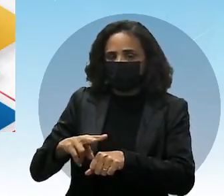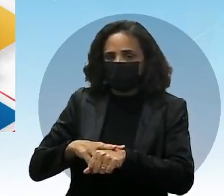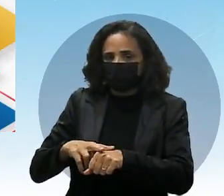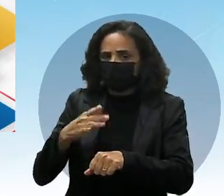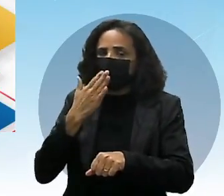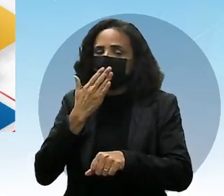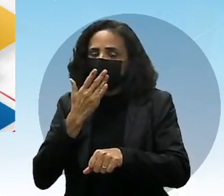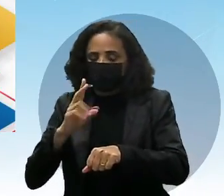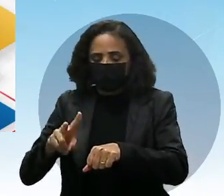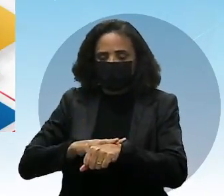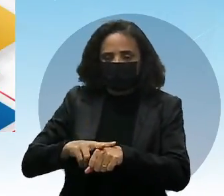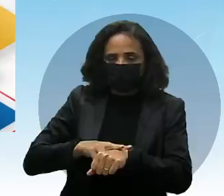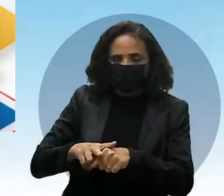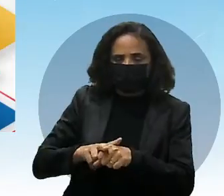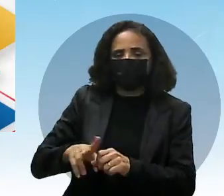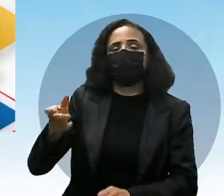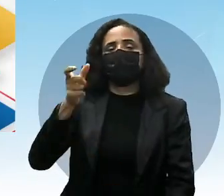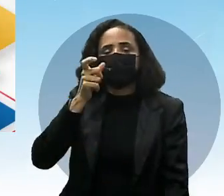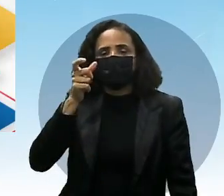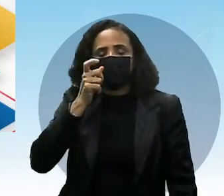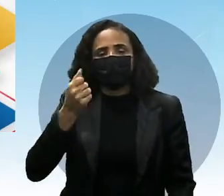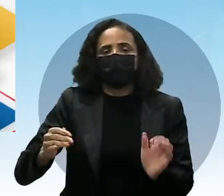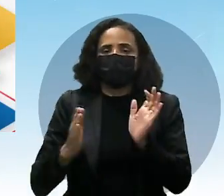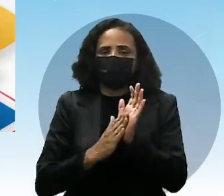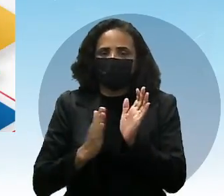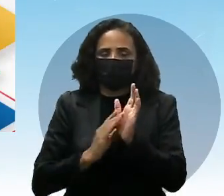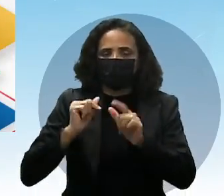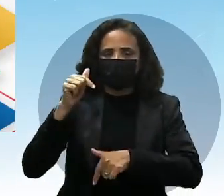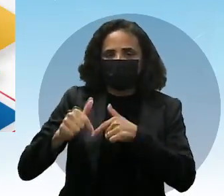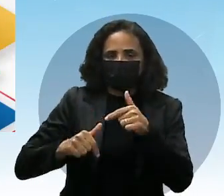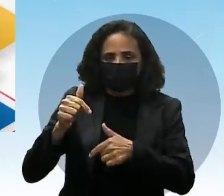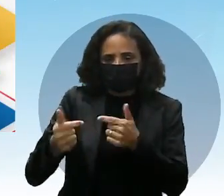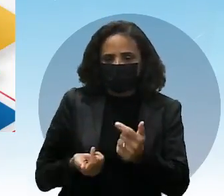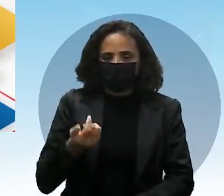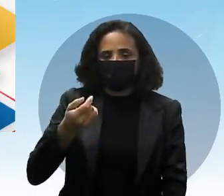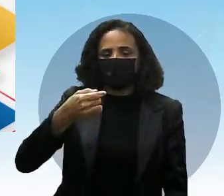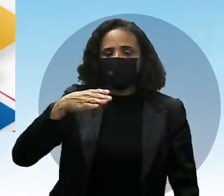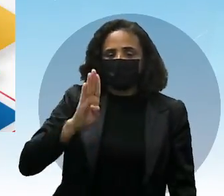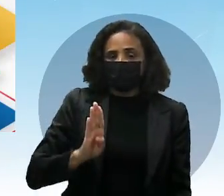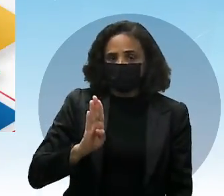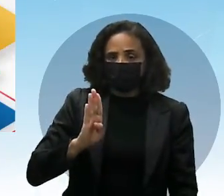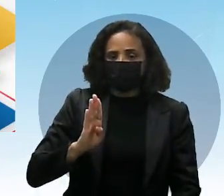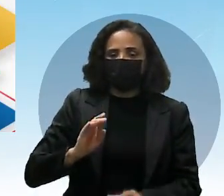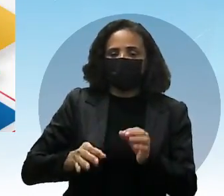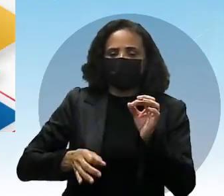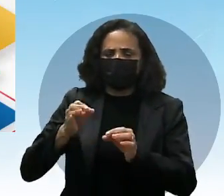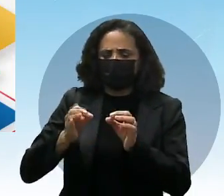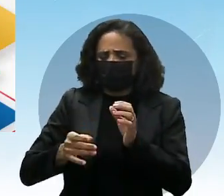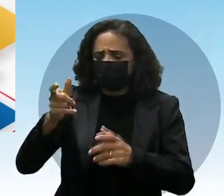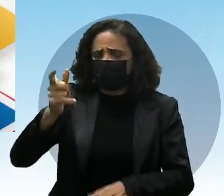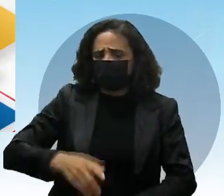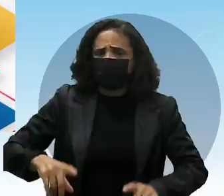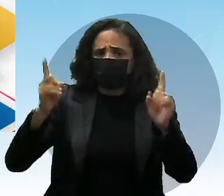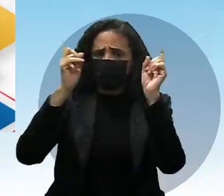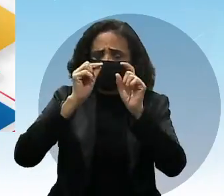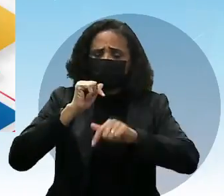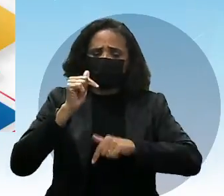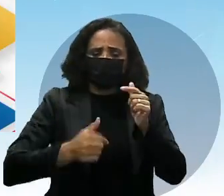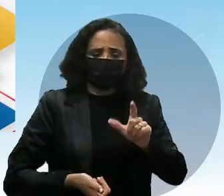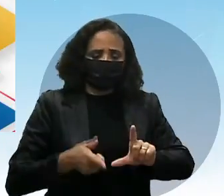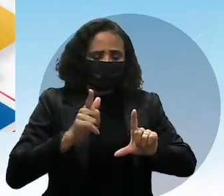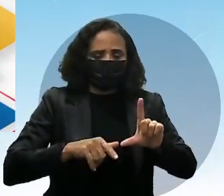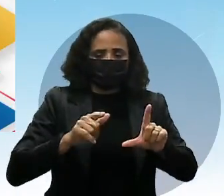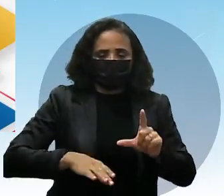eficiente e interessado em novas propostas de trabalho B, injustiçado no seu local de trabalho C,